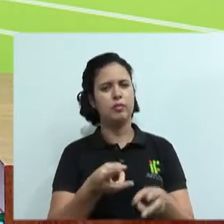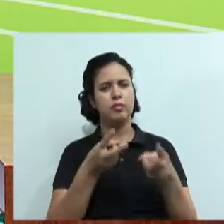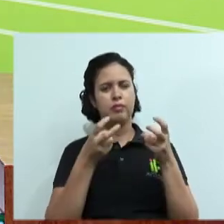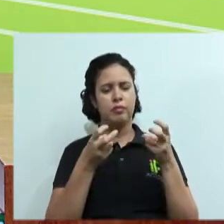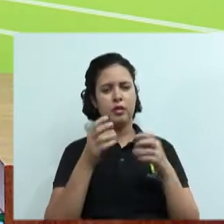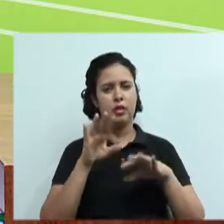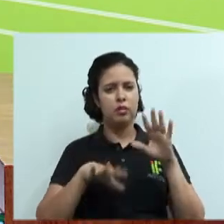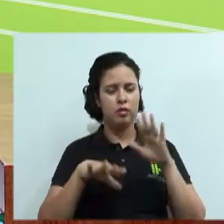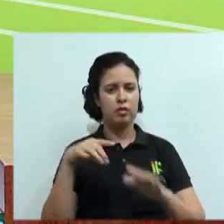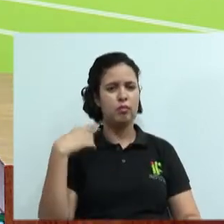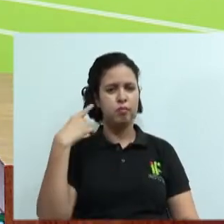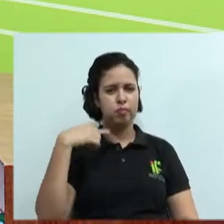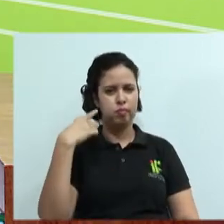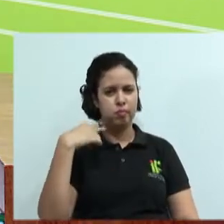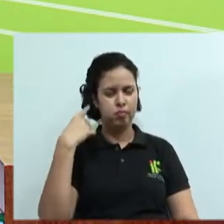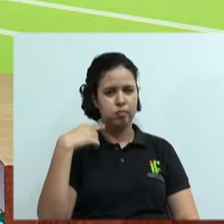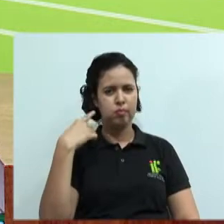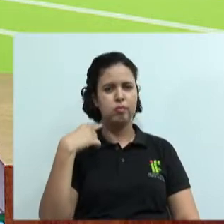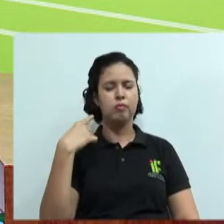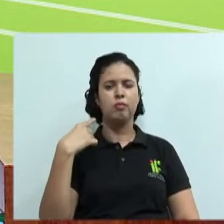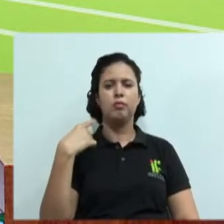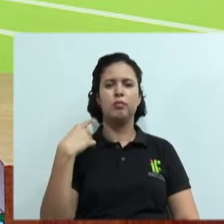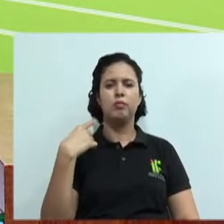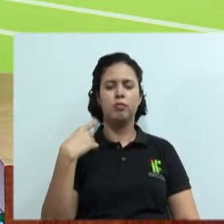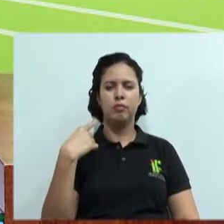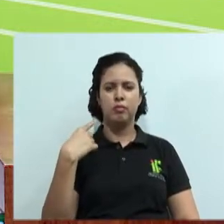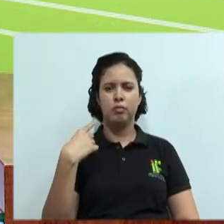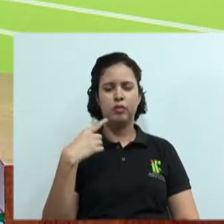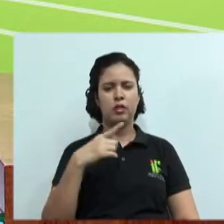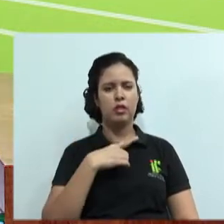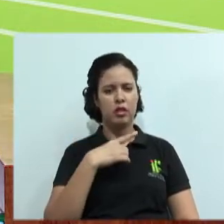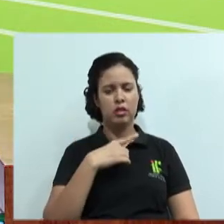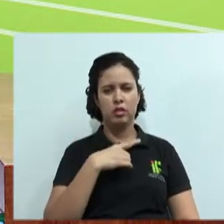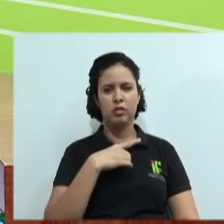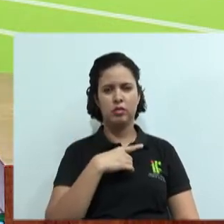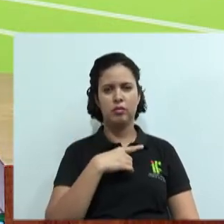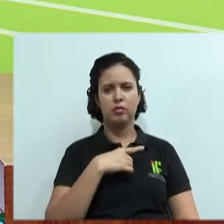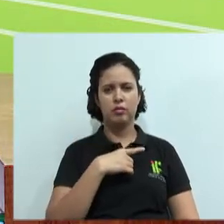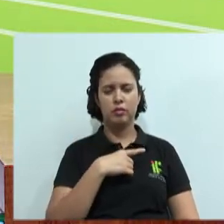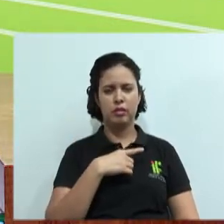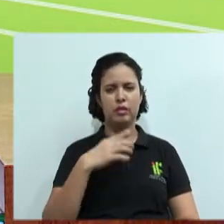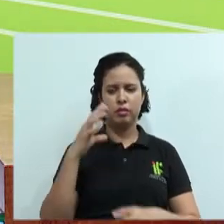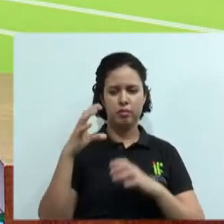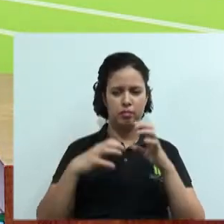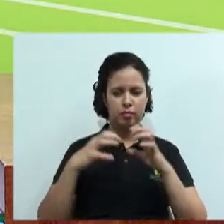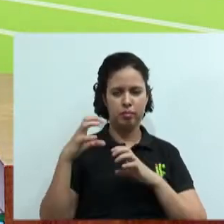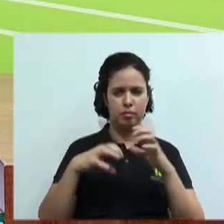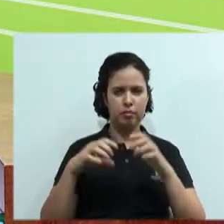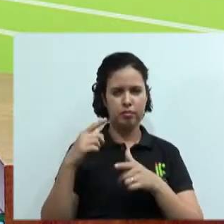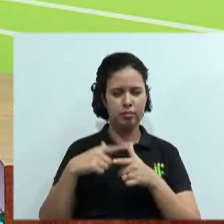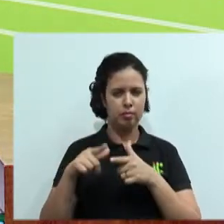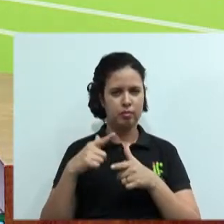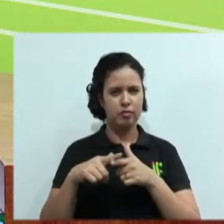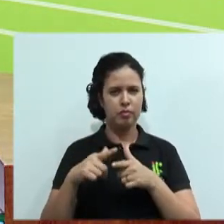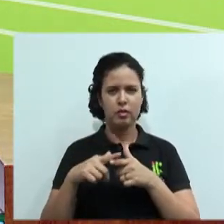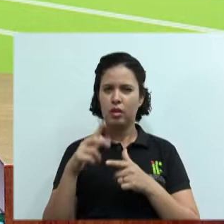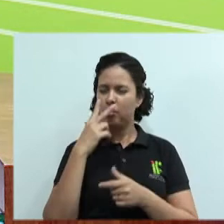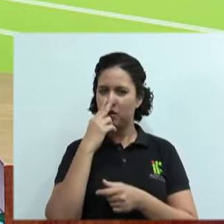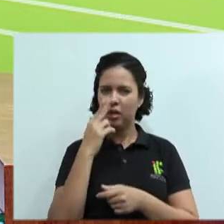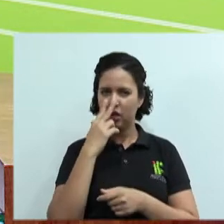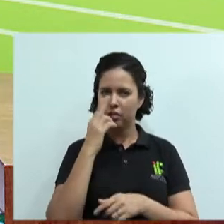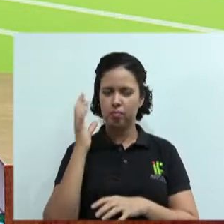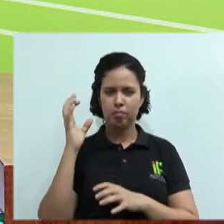vezes os advogados, os promotores de defesa e de acusação, eles brigam ali mesmo, mas aí você pensa, nossa, é que eles estão